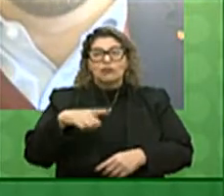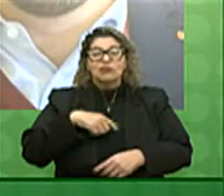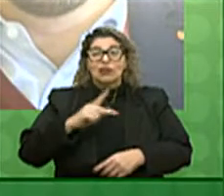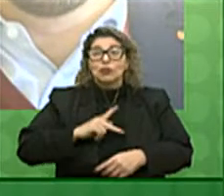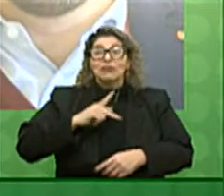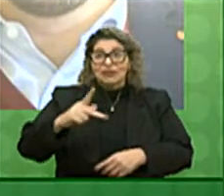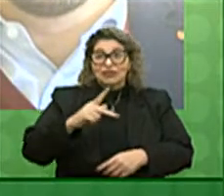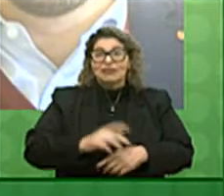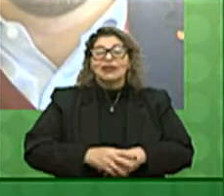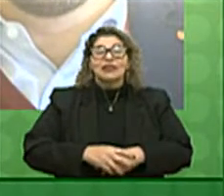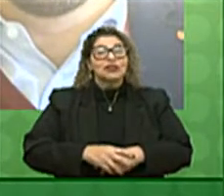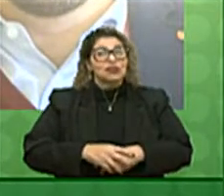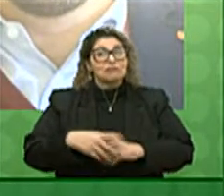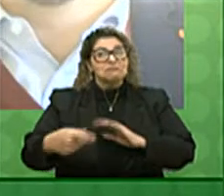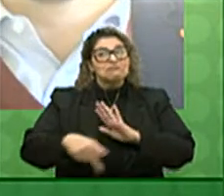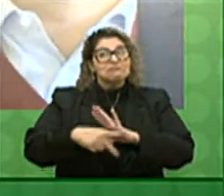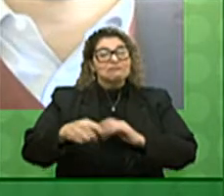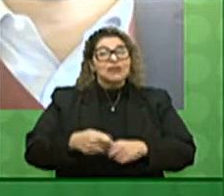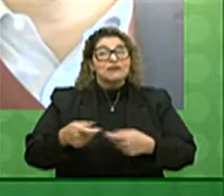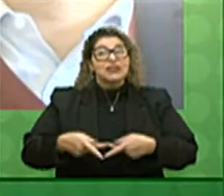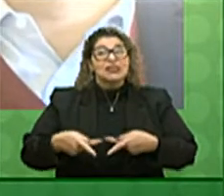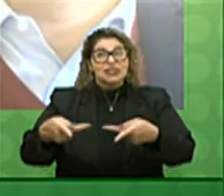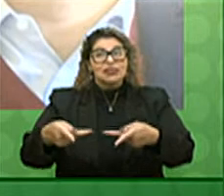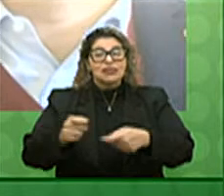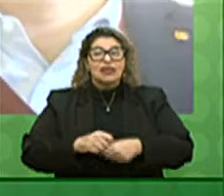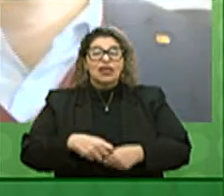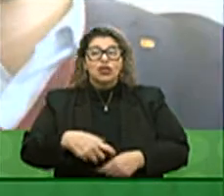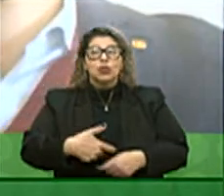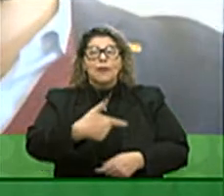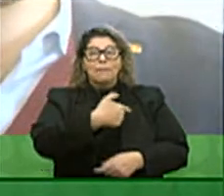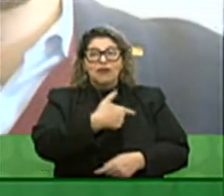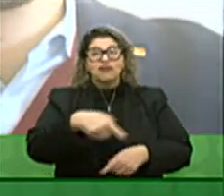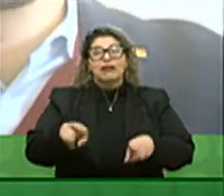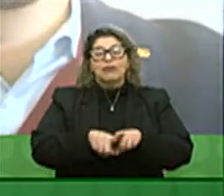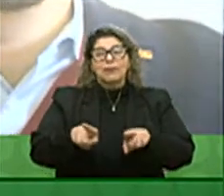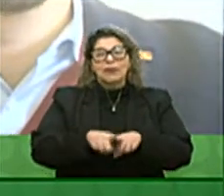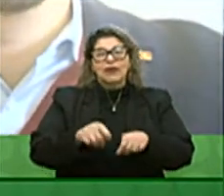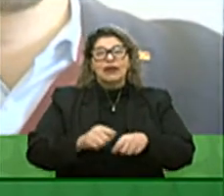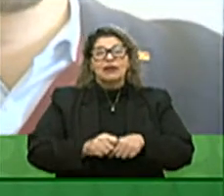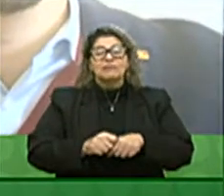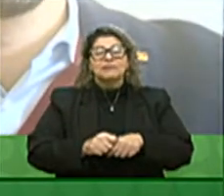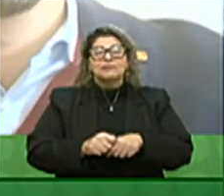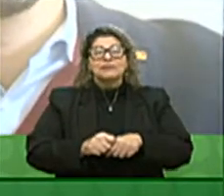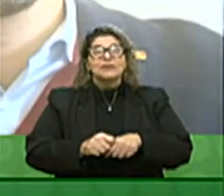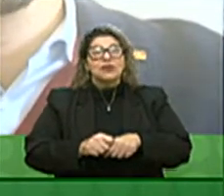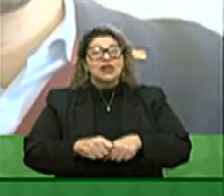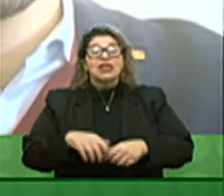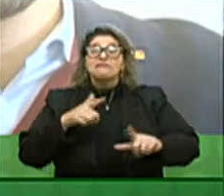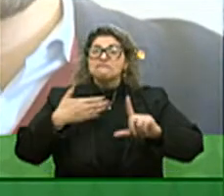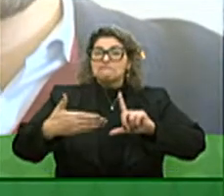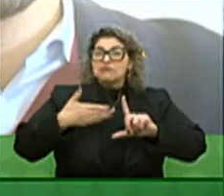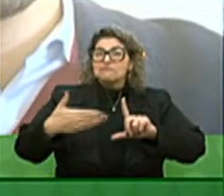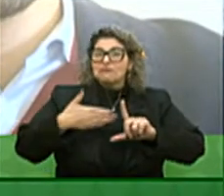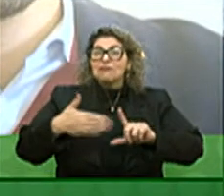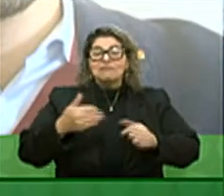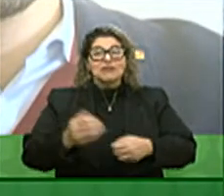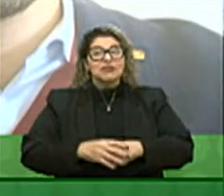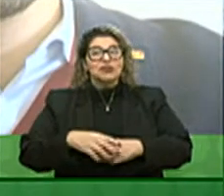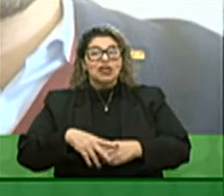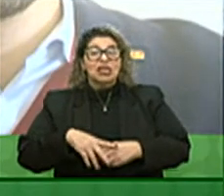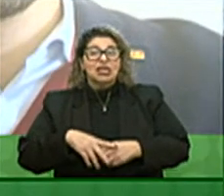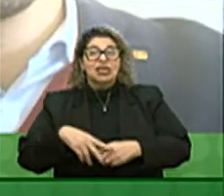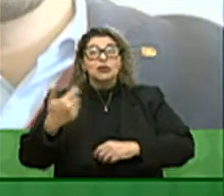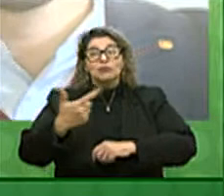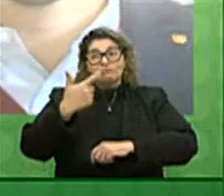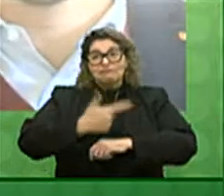fisicamente aqui no Rio Grande do Sul, no município de Bagé, e, virtualmente, a honra de ter o vice-presidente Hamilton Mourão